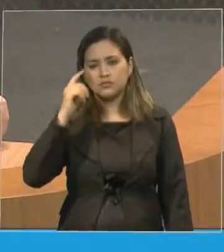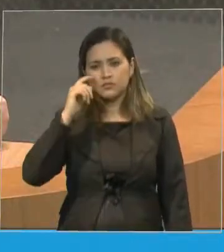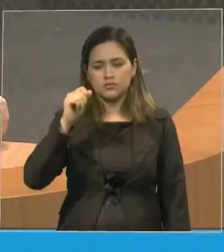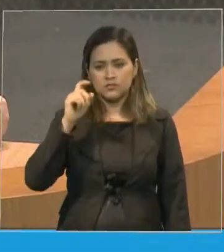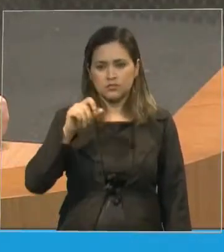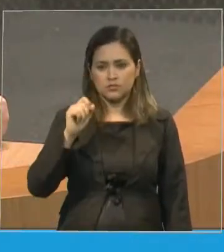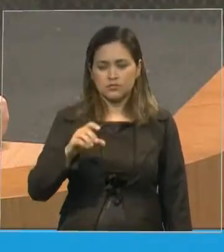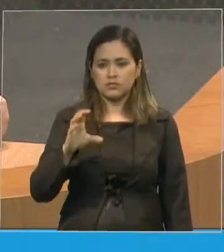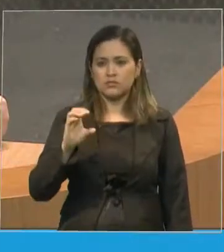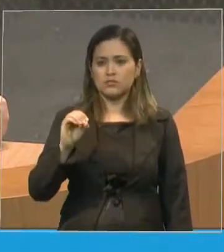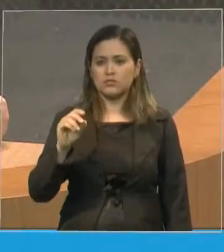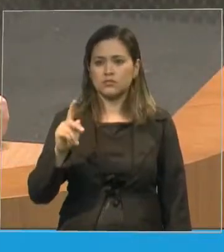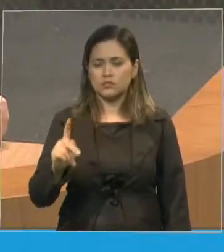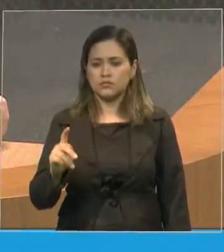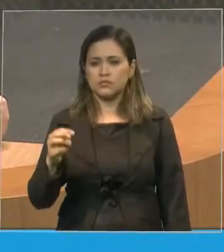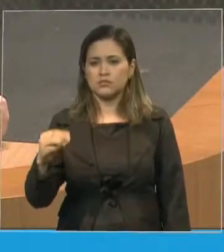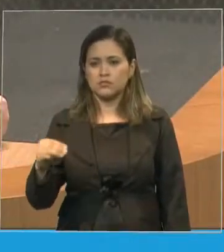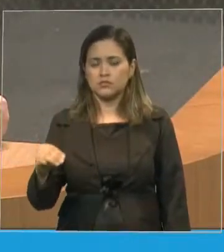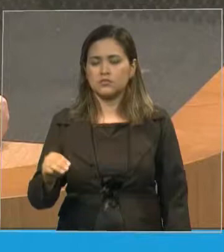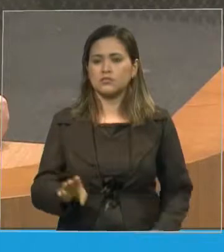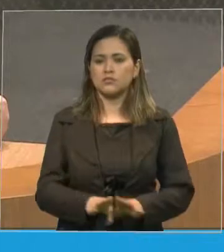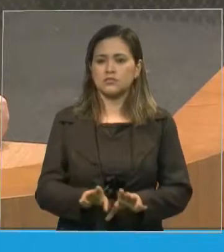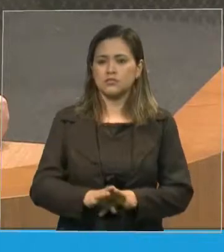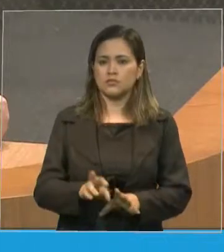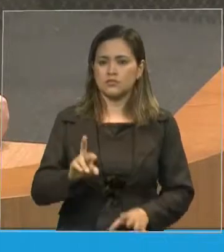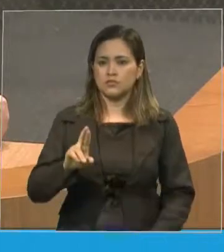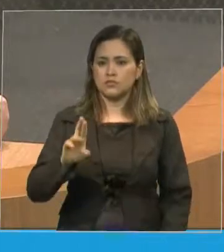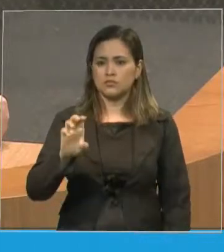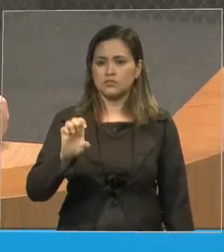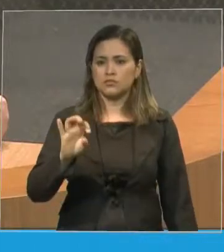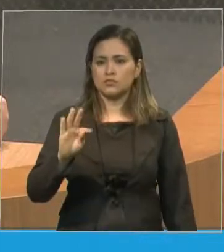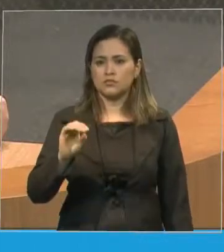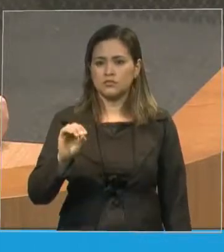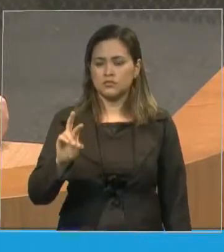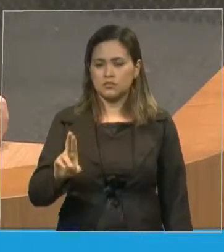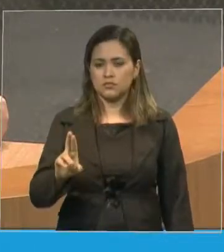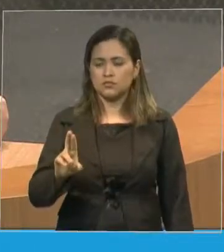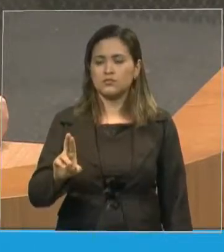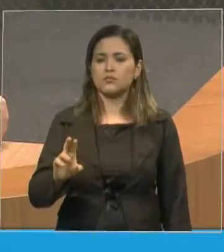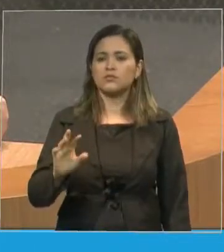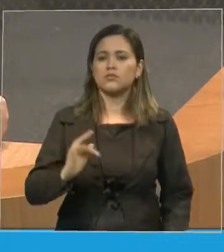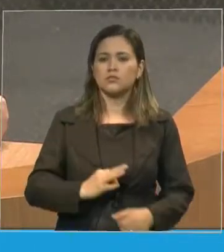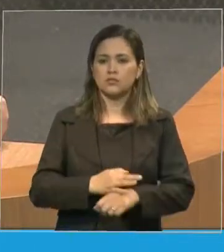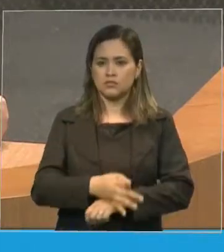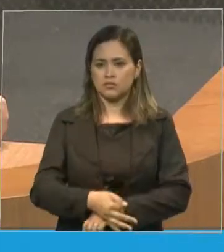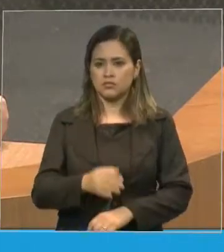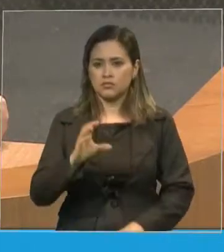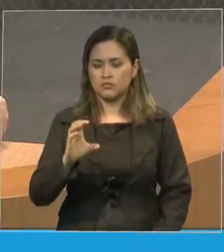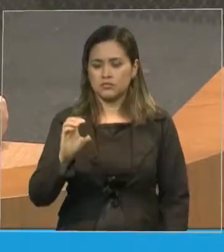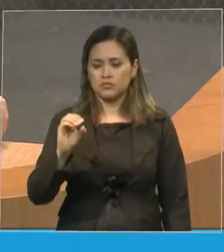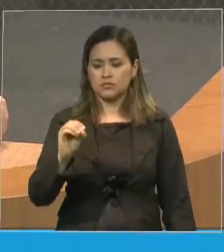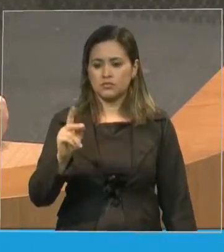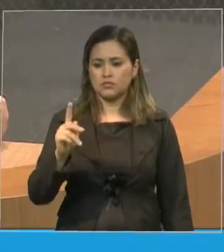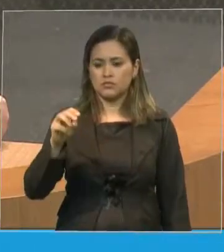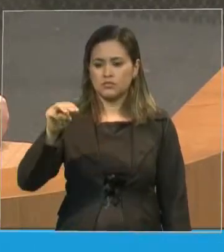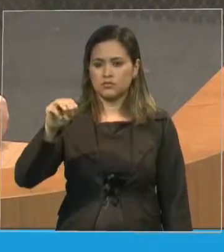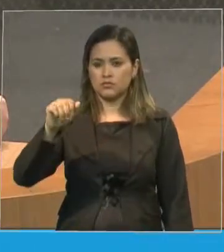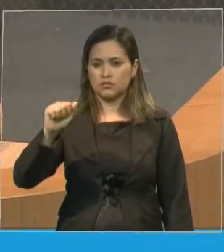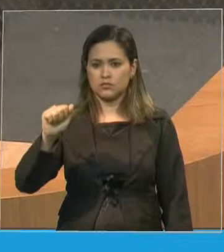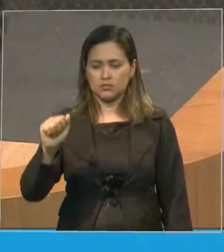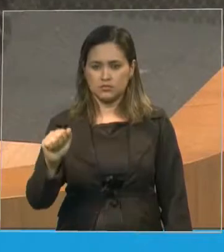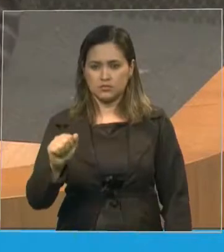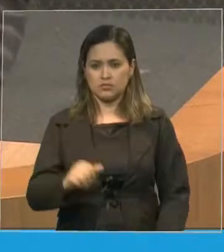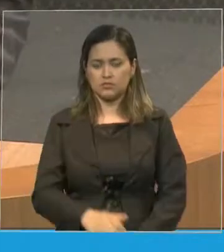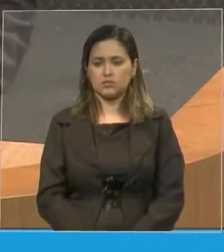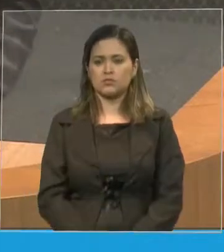da faculdade Coque. Deus lhe abençoe, e todos que vieram